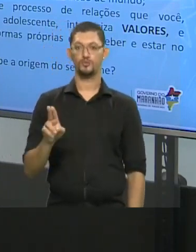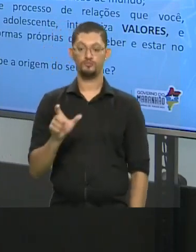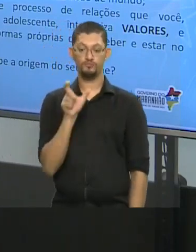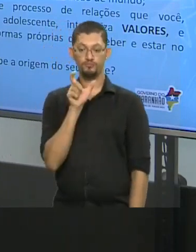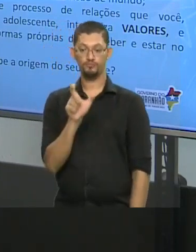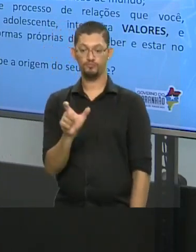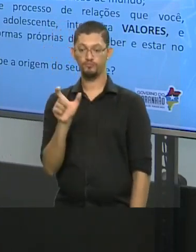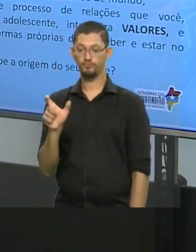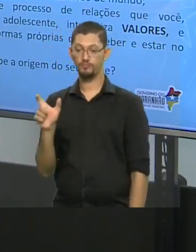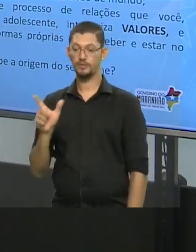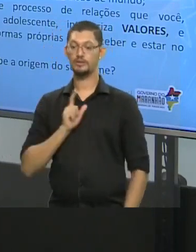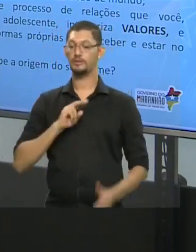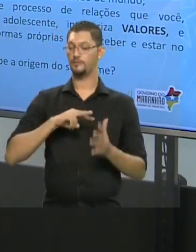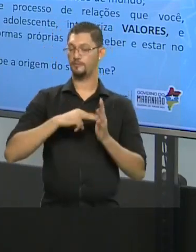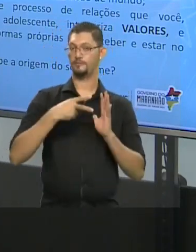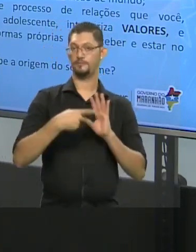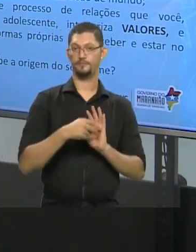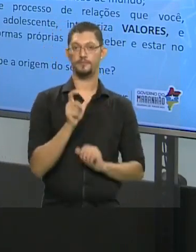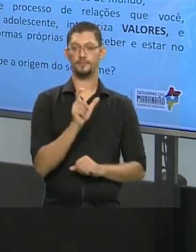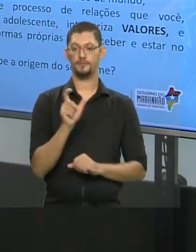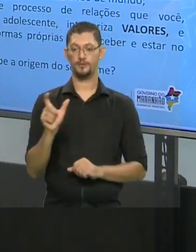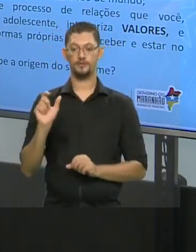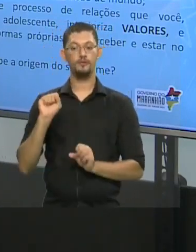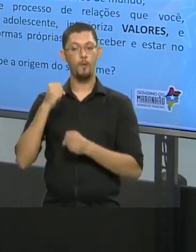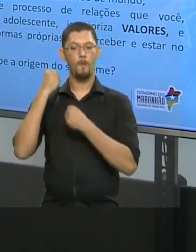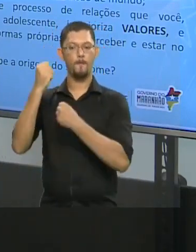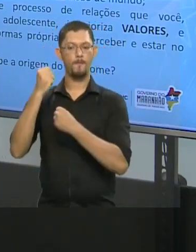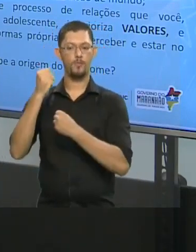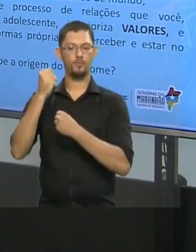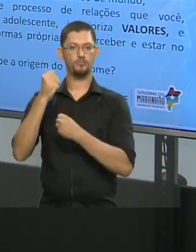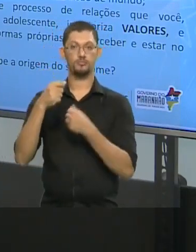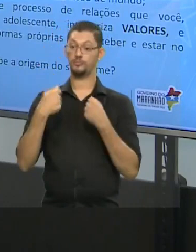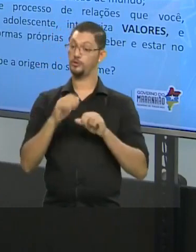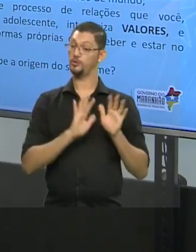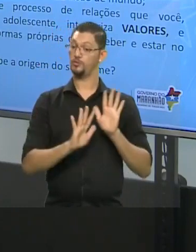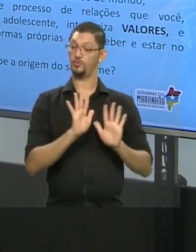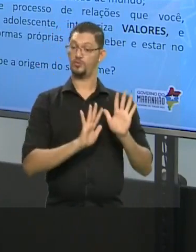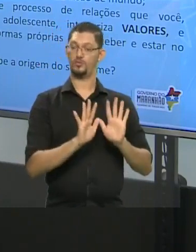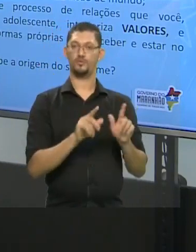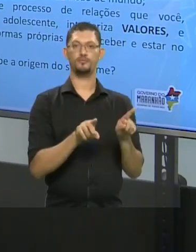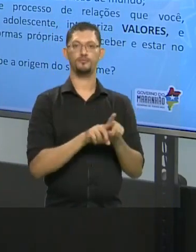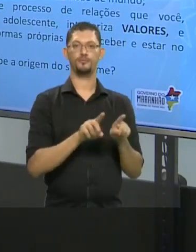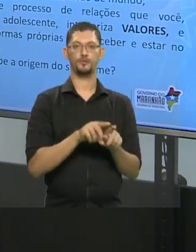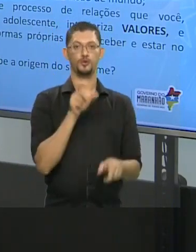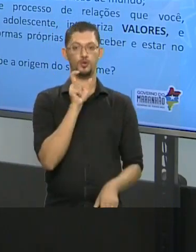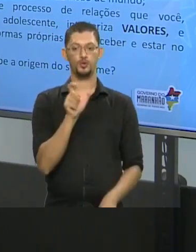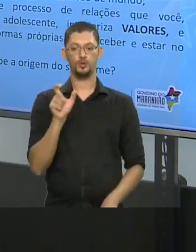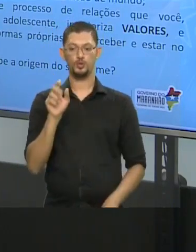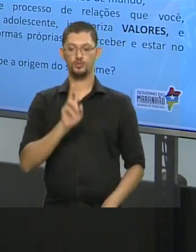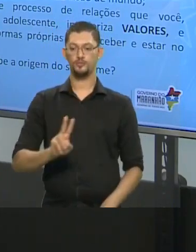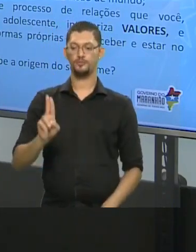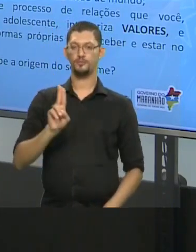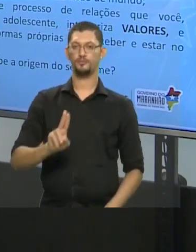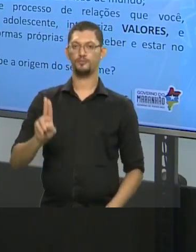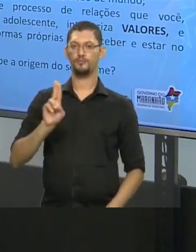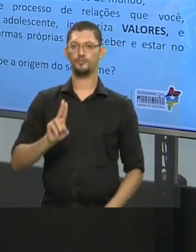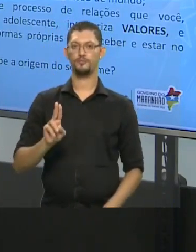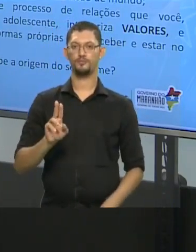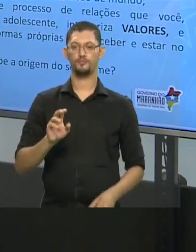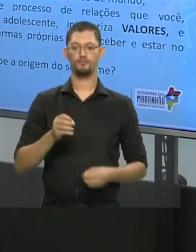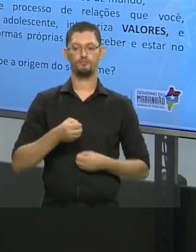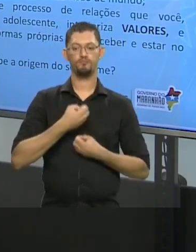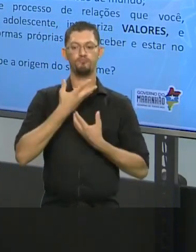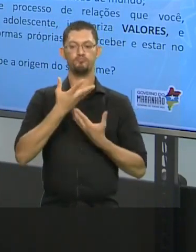significado e as palavras têm poder. Por isso a gente precisa tomar cuidado também com as palavras que a gente usa quando a gente se